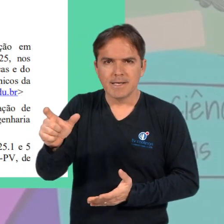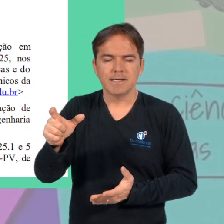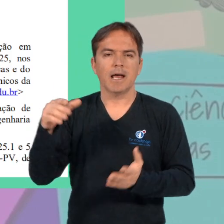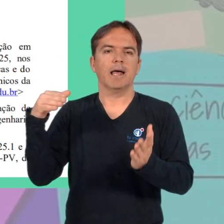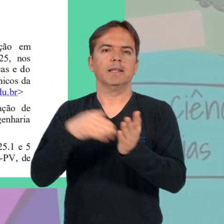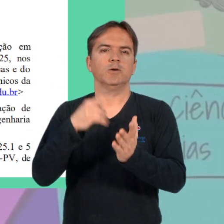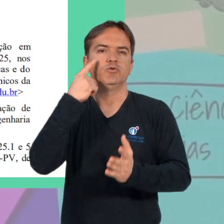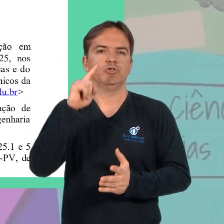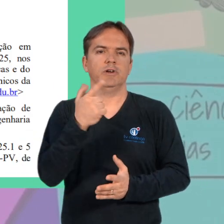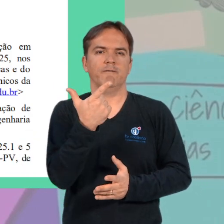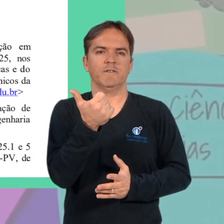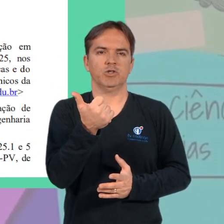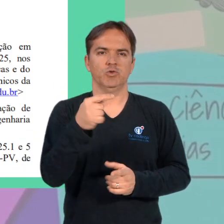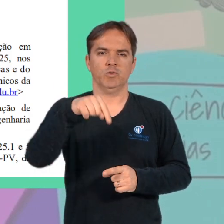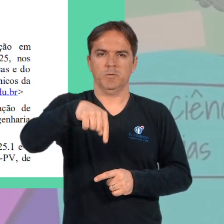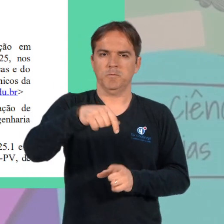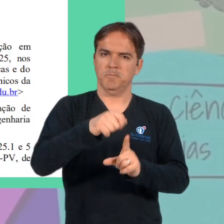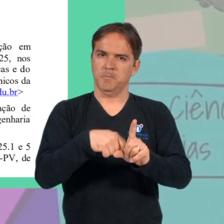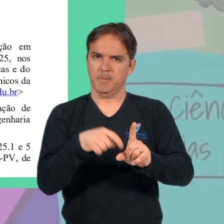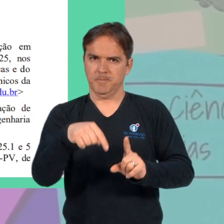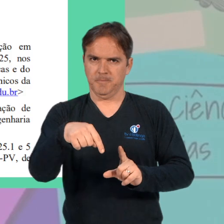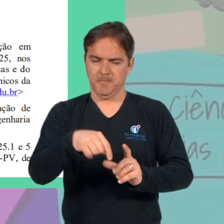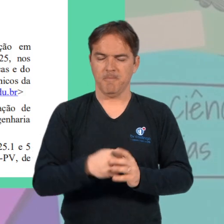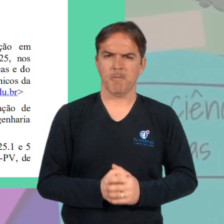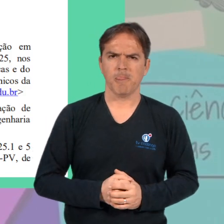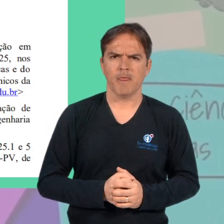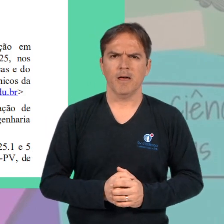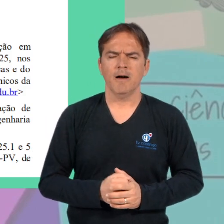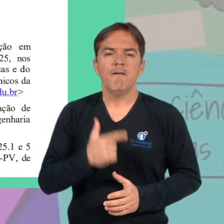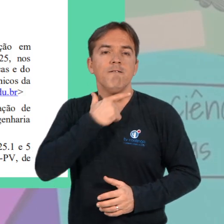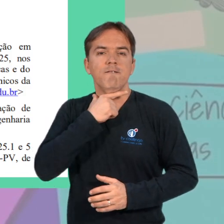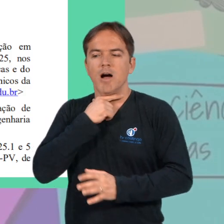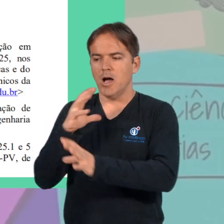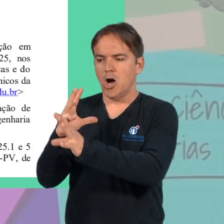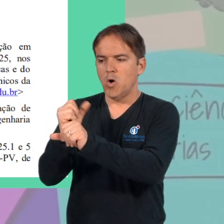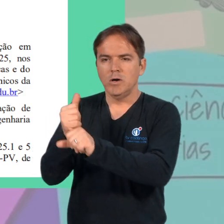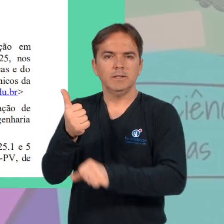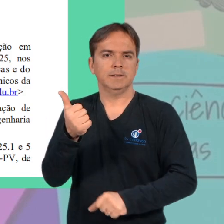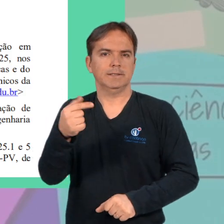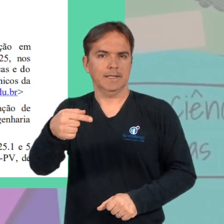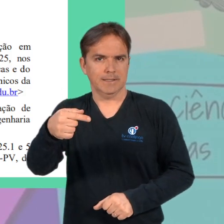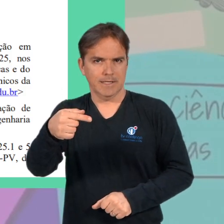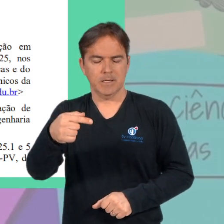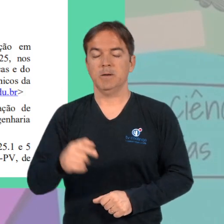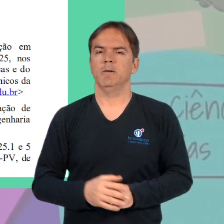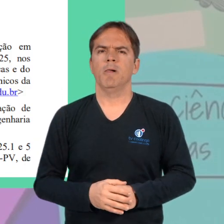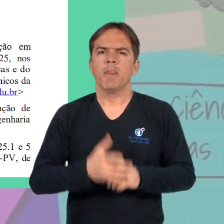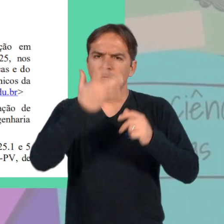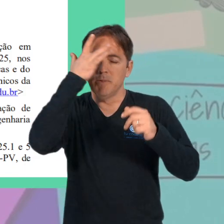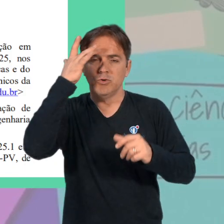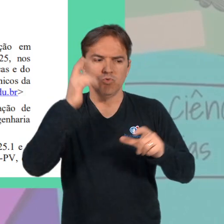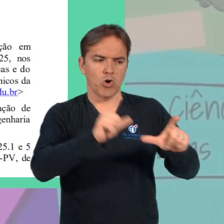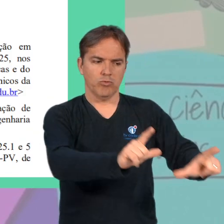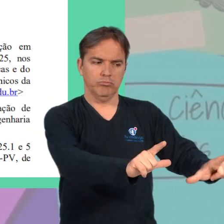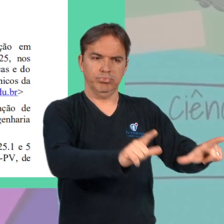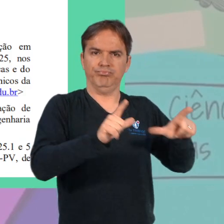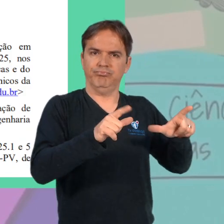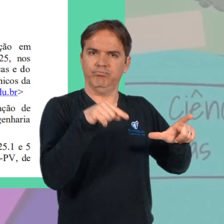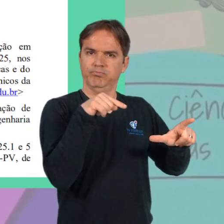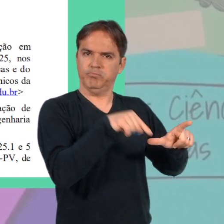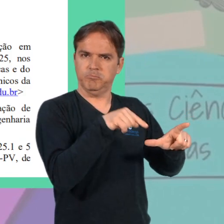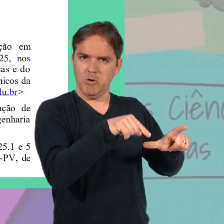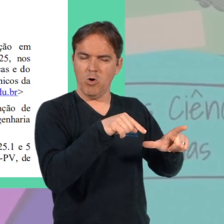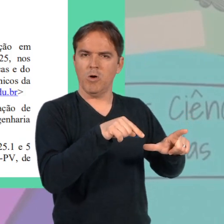deste mês para se inscreverem. Podem concorrer às 17 vagas disponíveis, portadores de diploma ou com